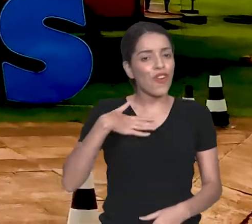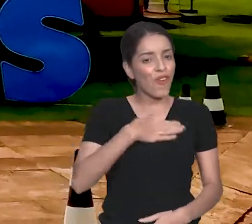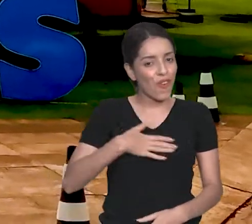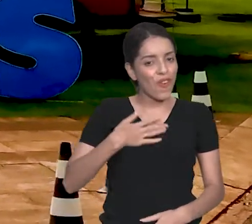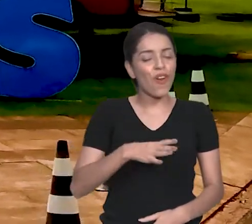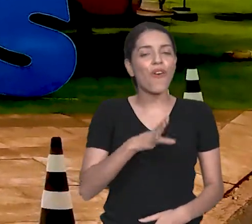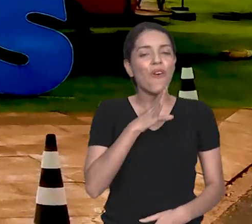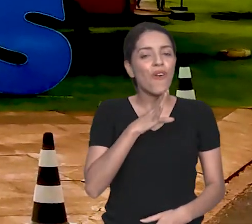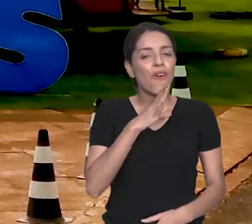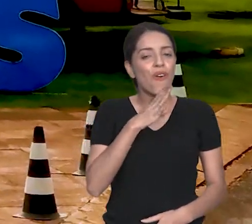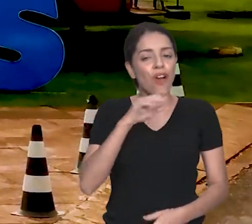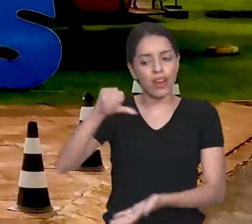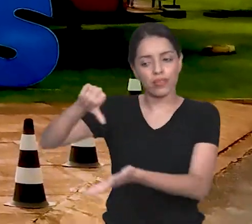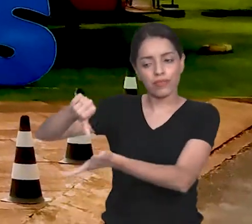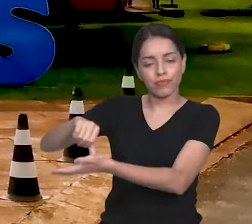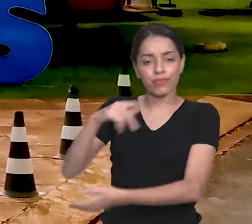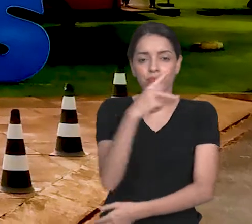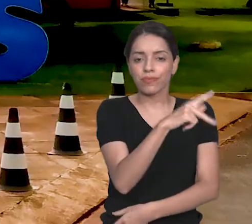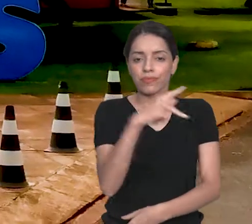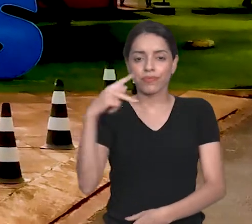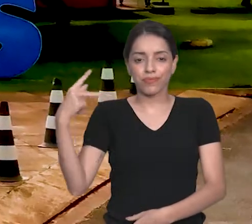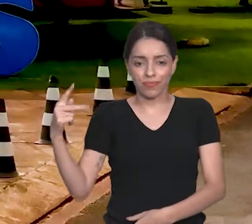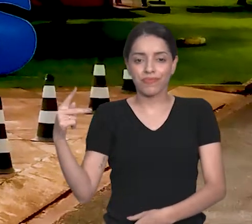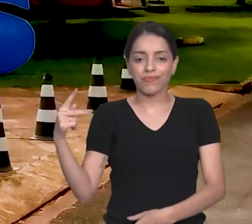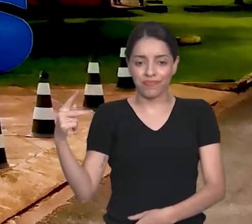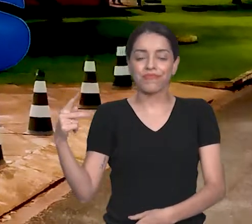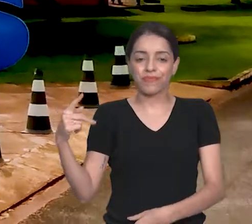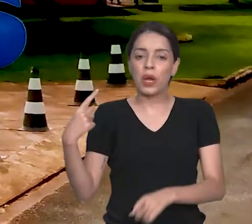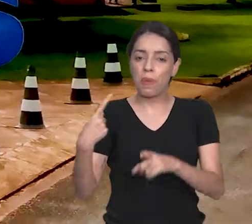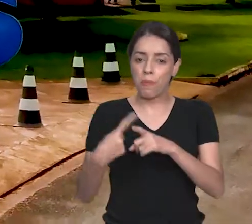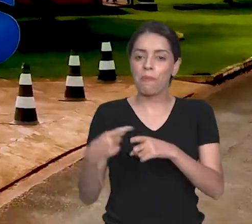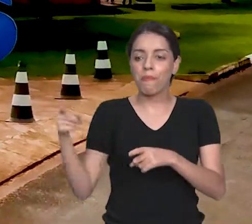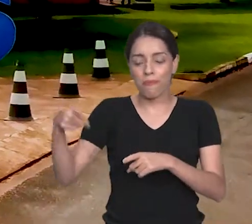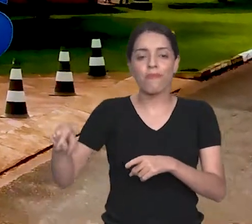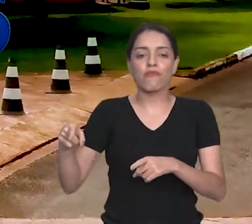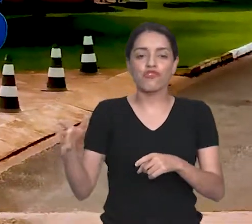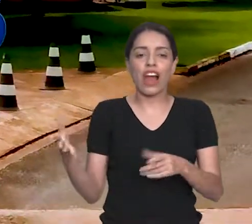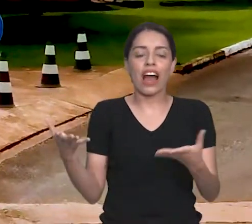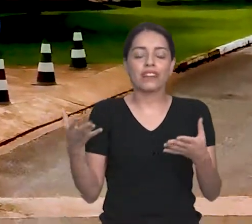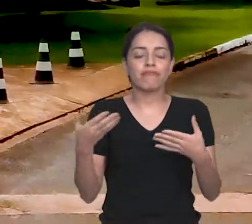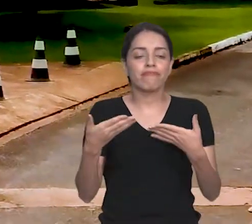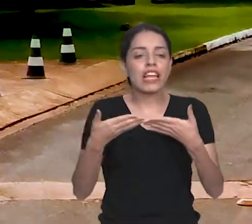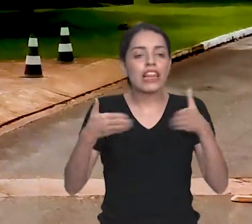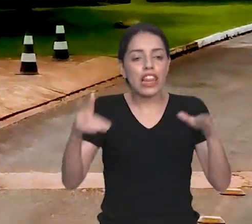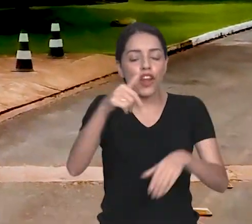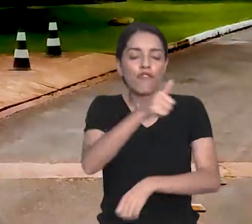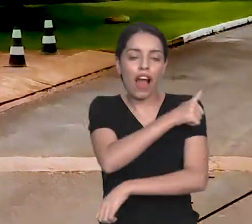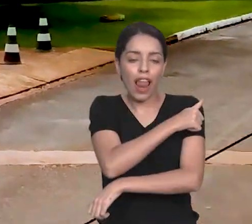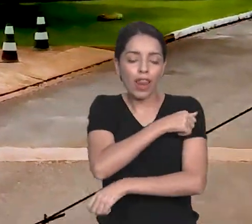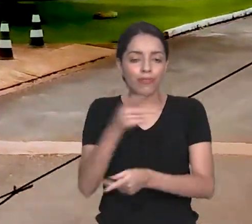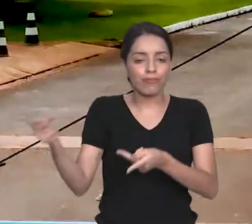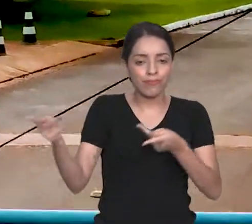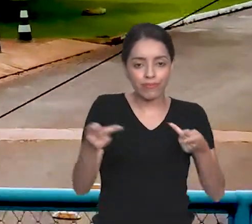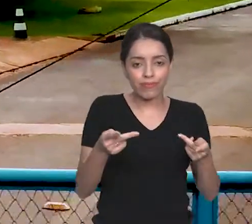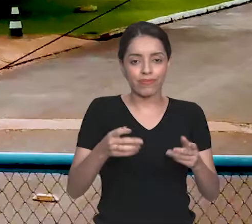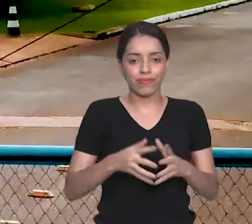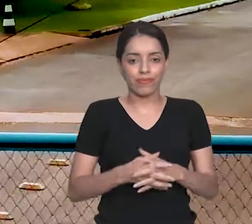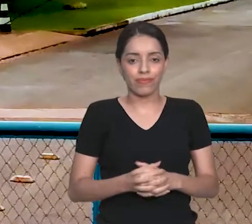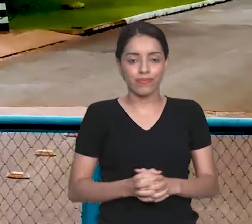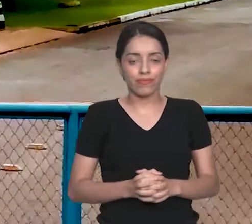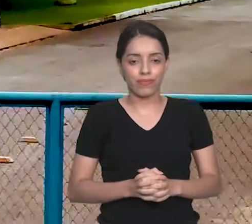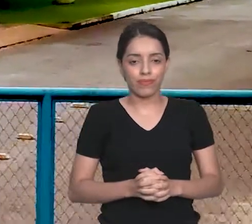Gostaram de conhecer o campus de Ponta Porã? Porque o CPPP está pronto para acolher você!